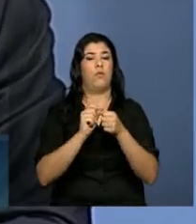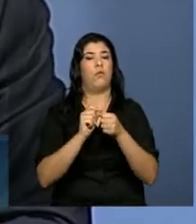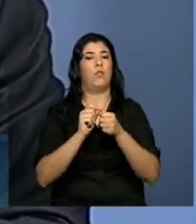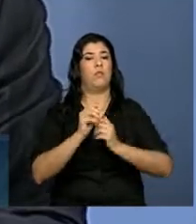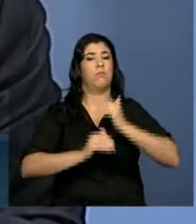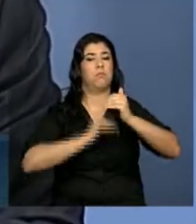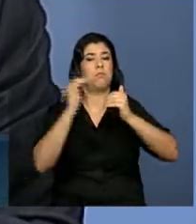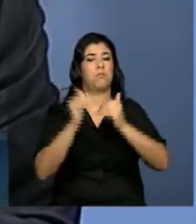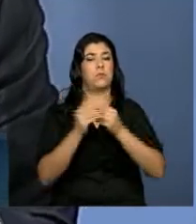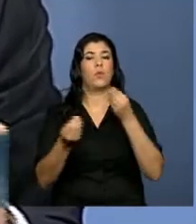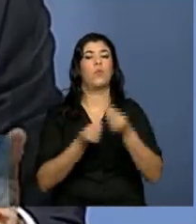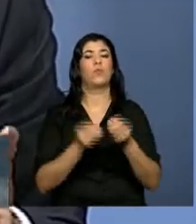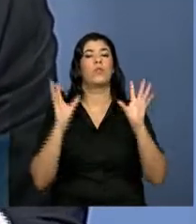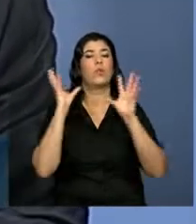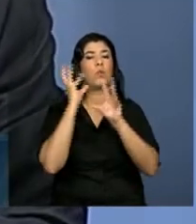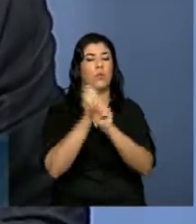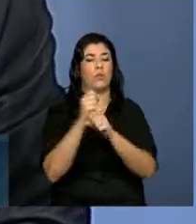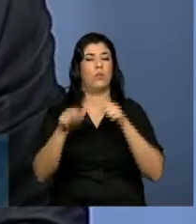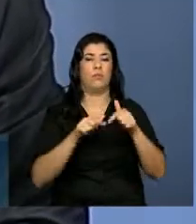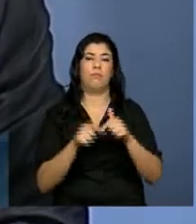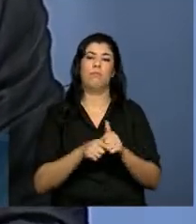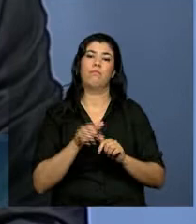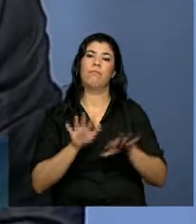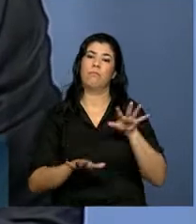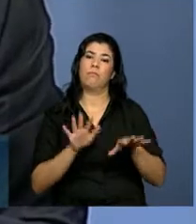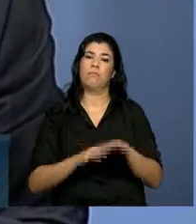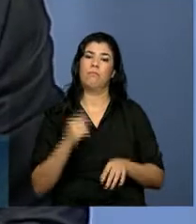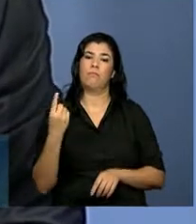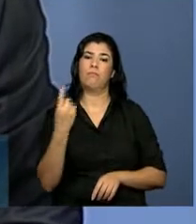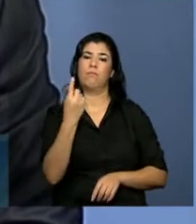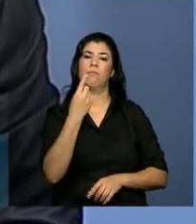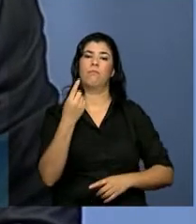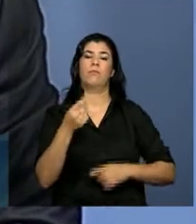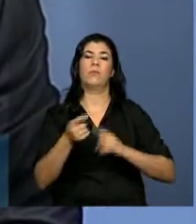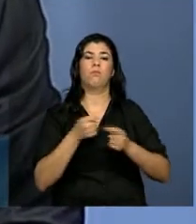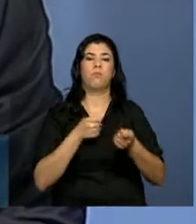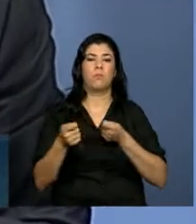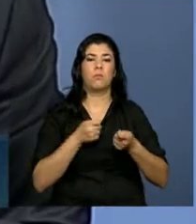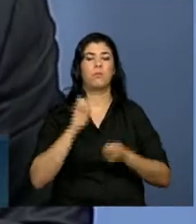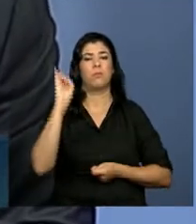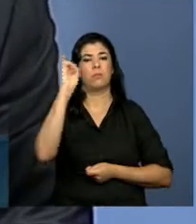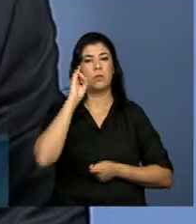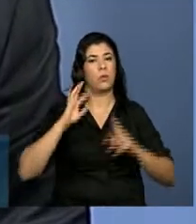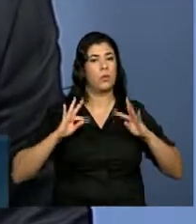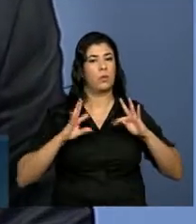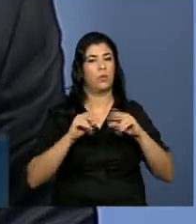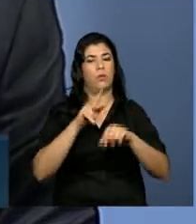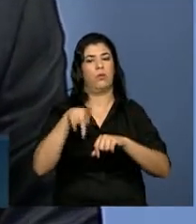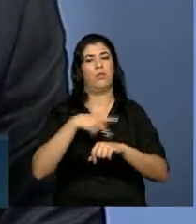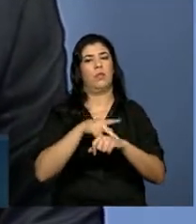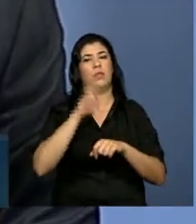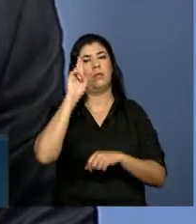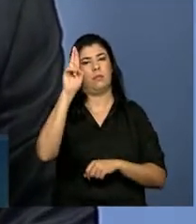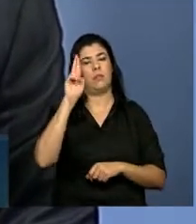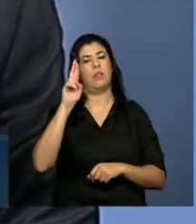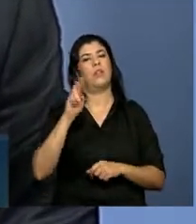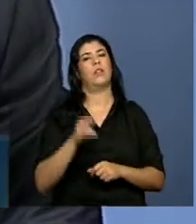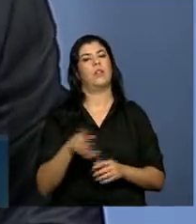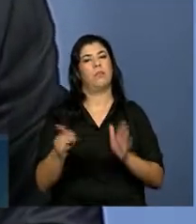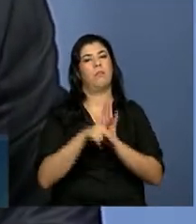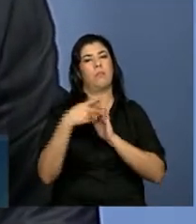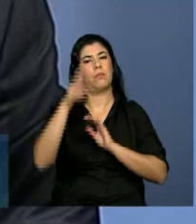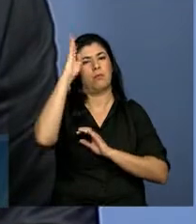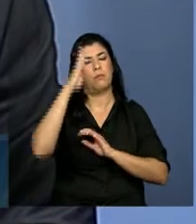acontecerá, vai depender exatamente das negociações. O que é importante é que todos os países, inclusive o Brasil, esteja preparado